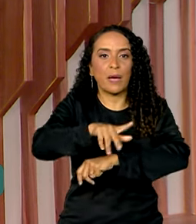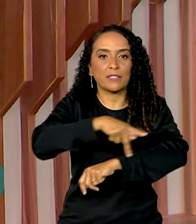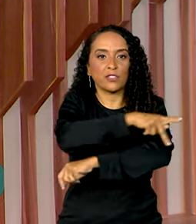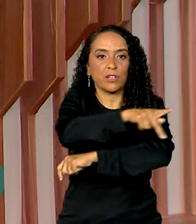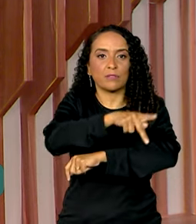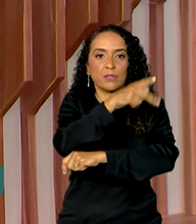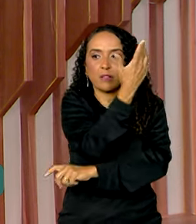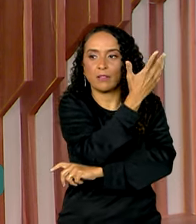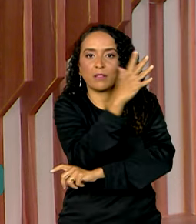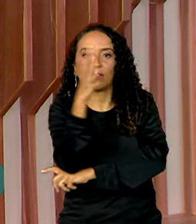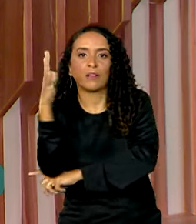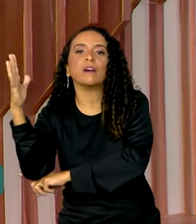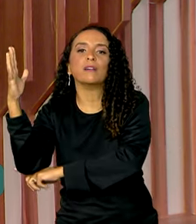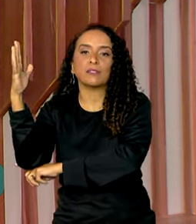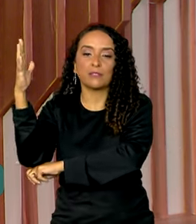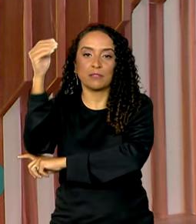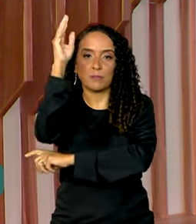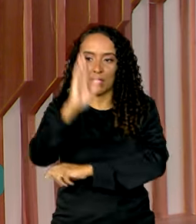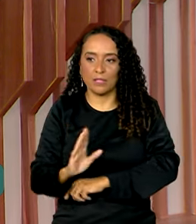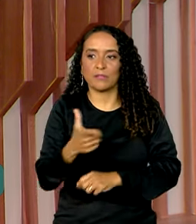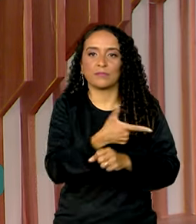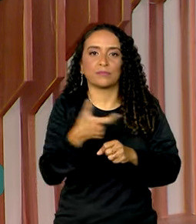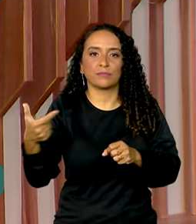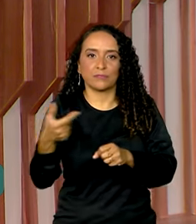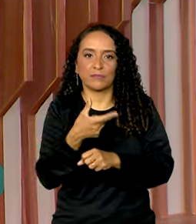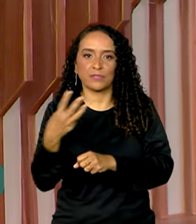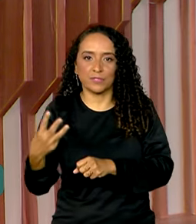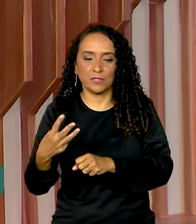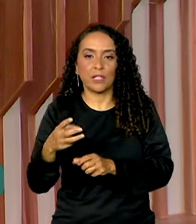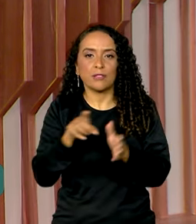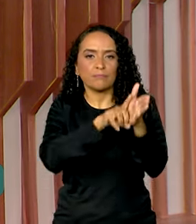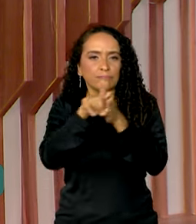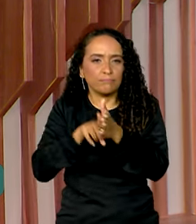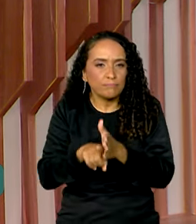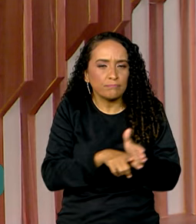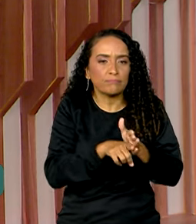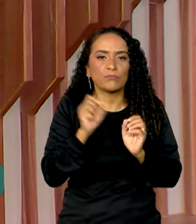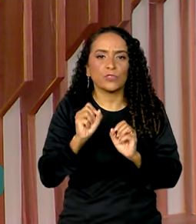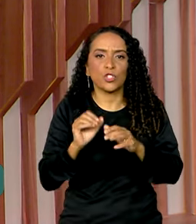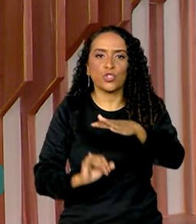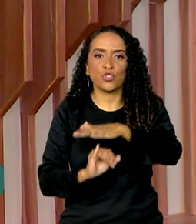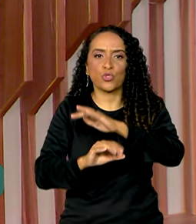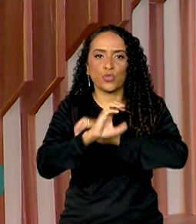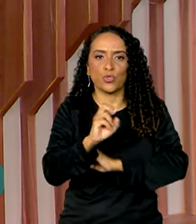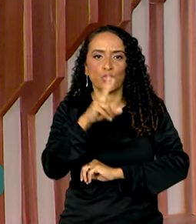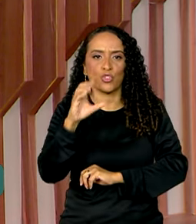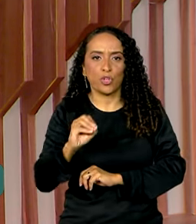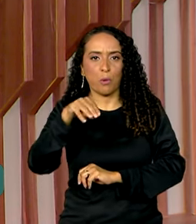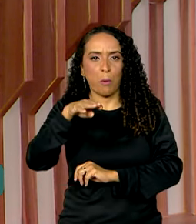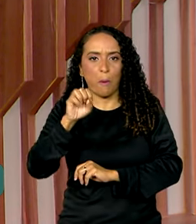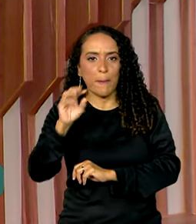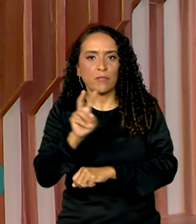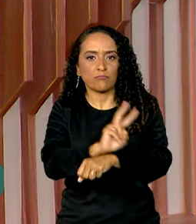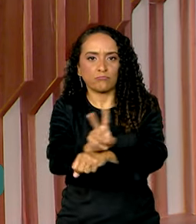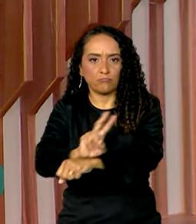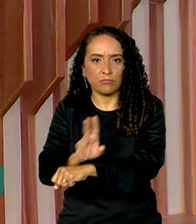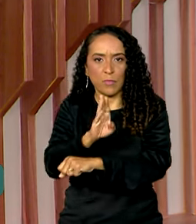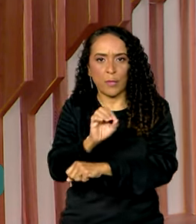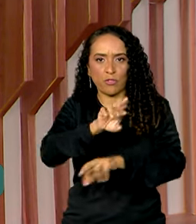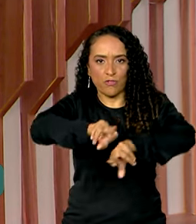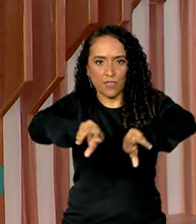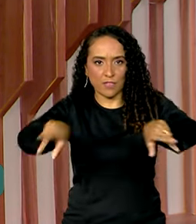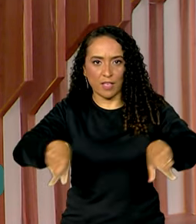parques nacionais brasileiros em 2023. Esse levantamento foi feito pelo Instituto Chico Mendes de Conservação da